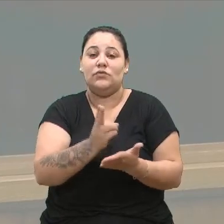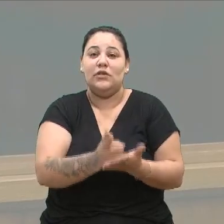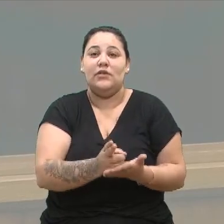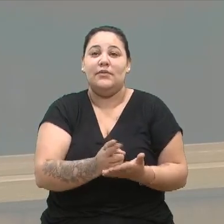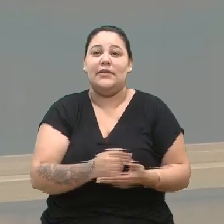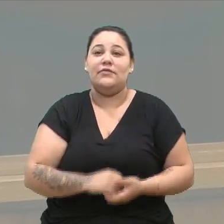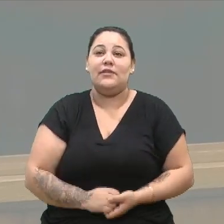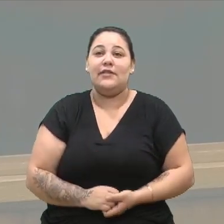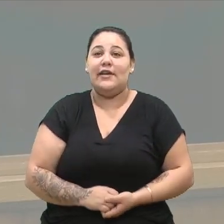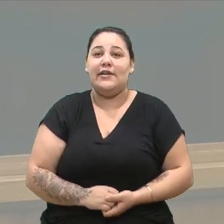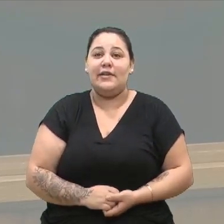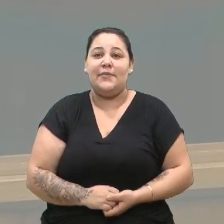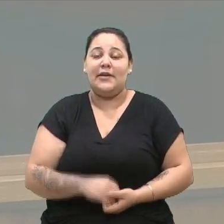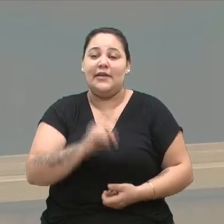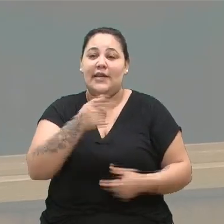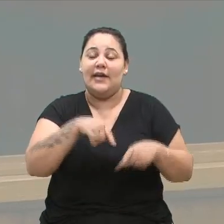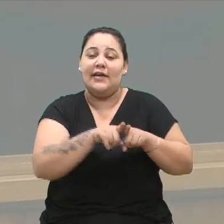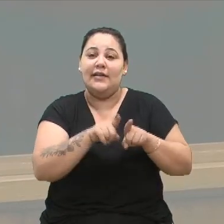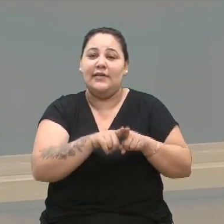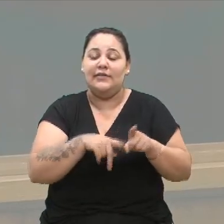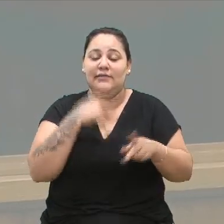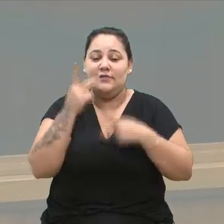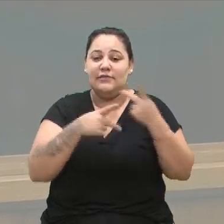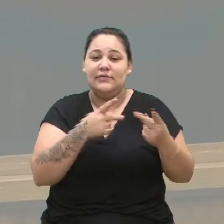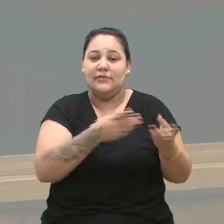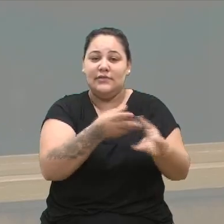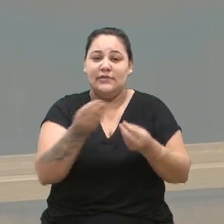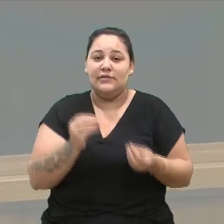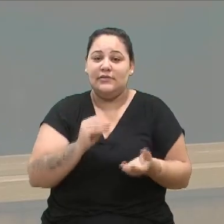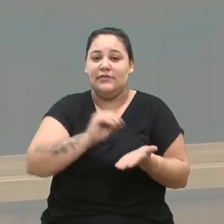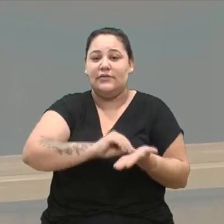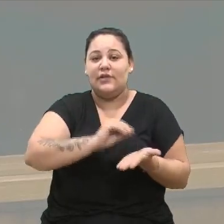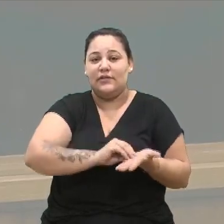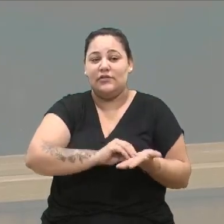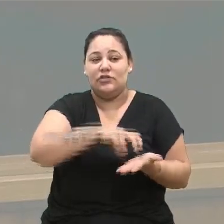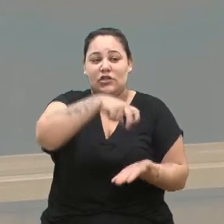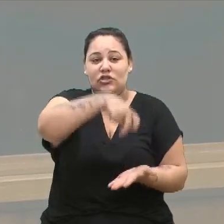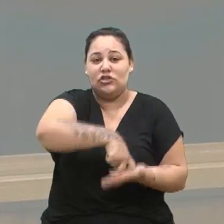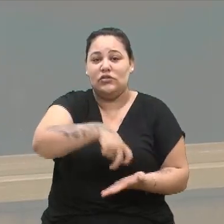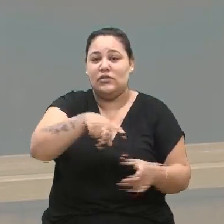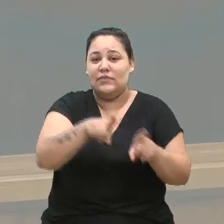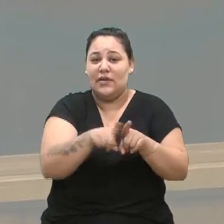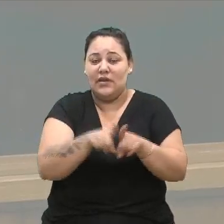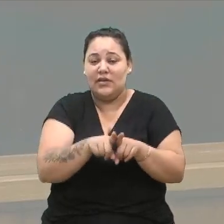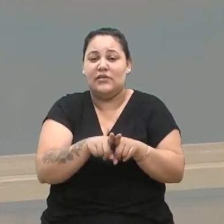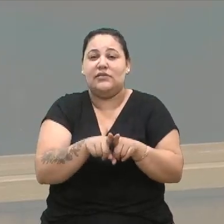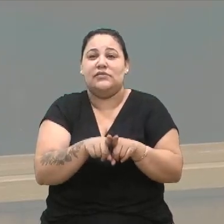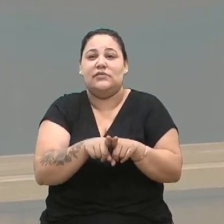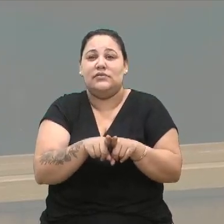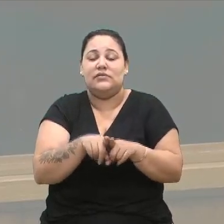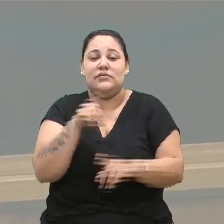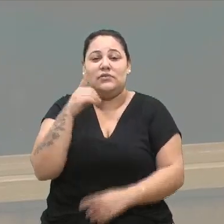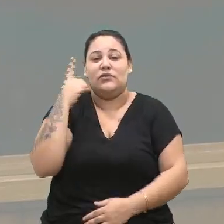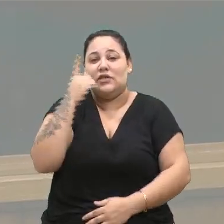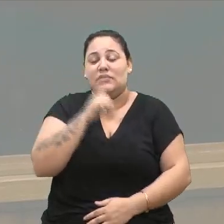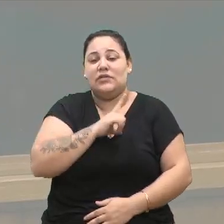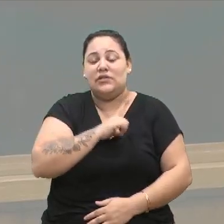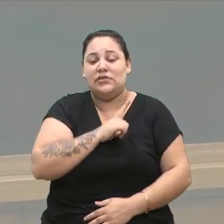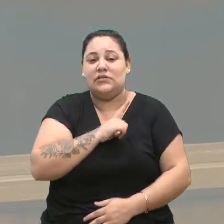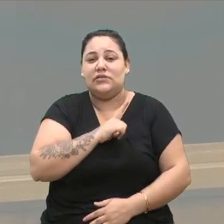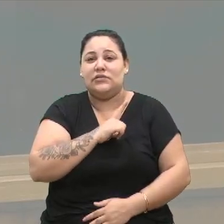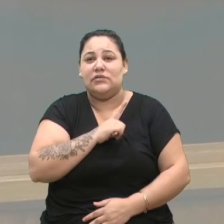em impunidade, mas parece que deputados que defendem a necessária